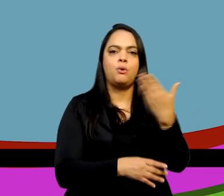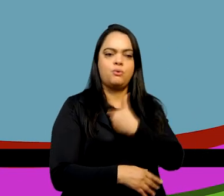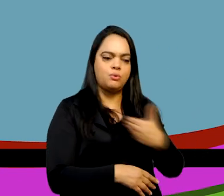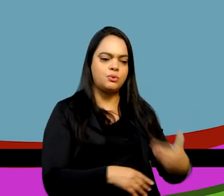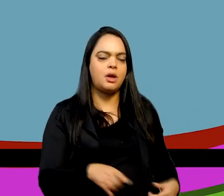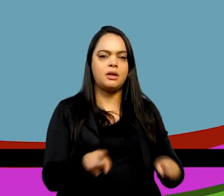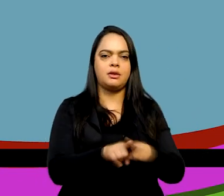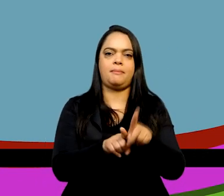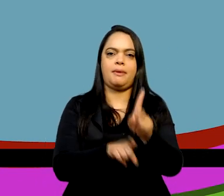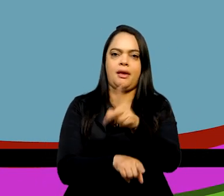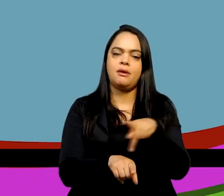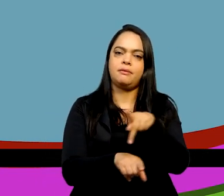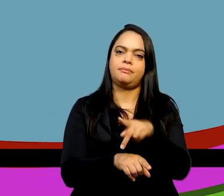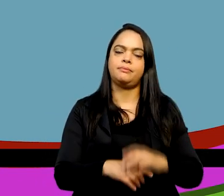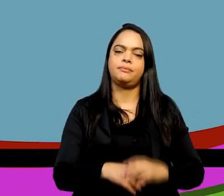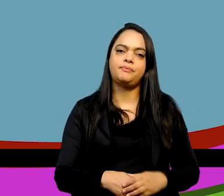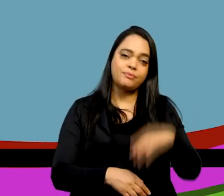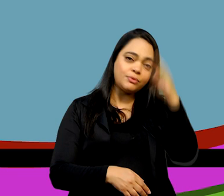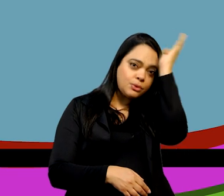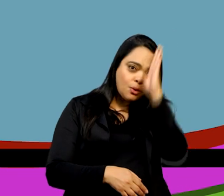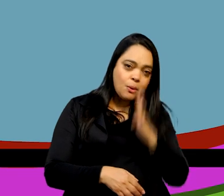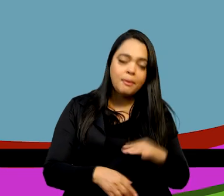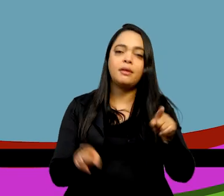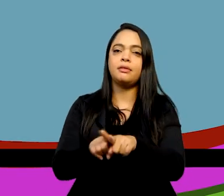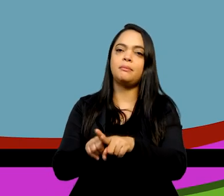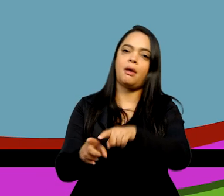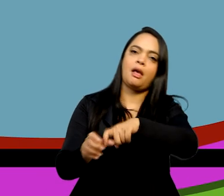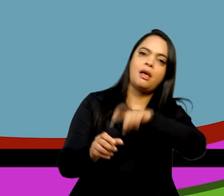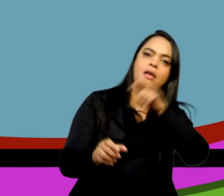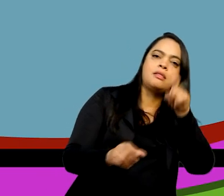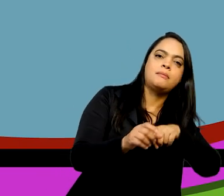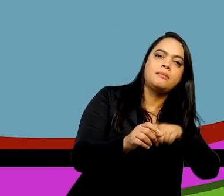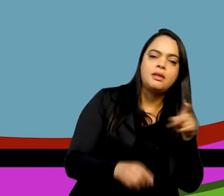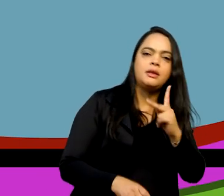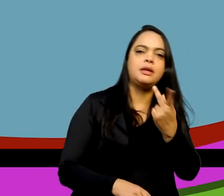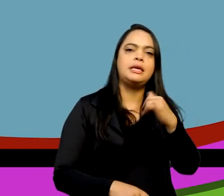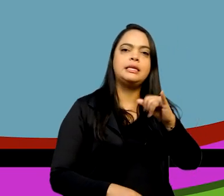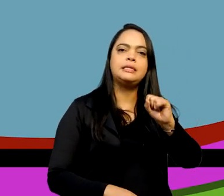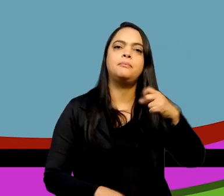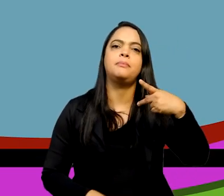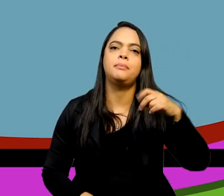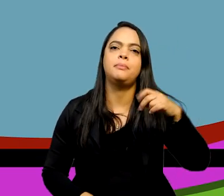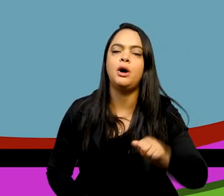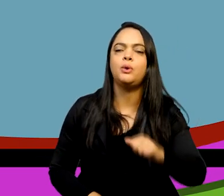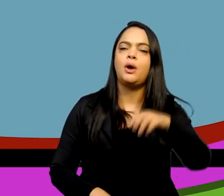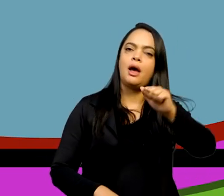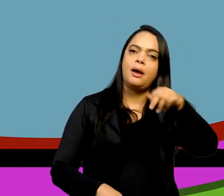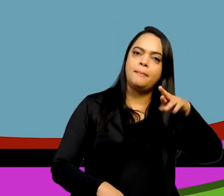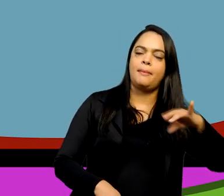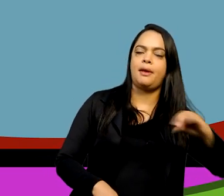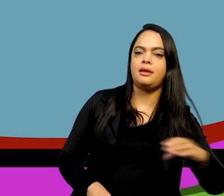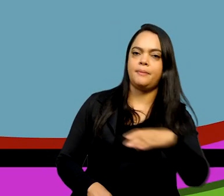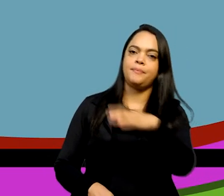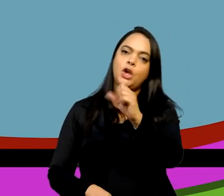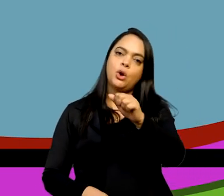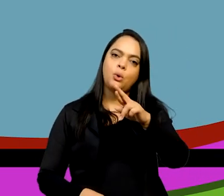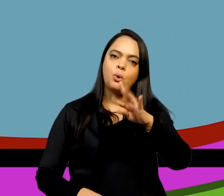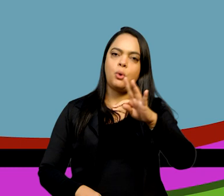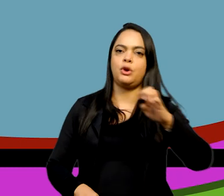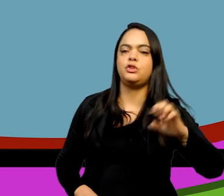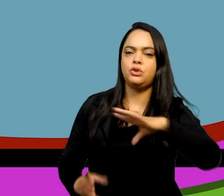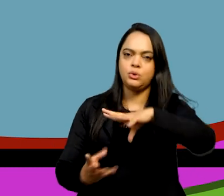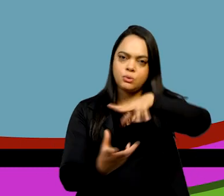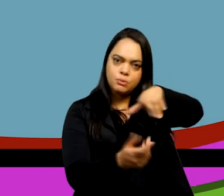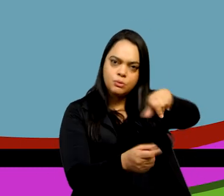Brasil e das Independências da Hispano-América, A Corte e o Mundo, a Independência do Brasil e a Experiência